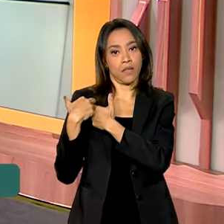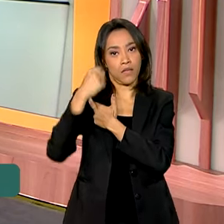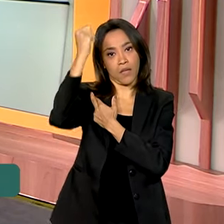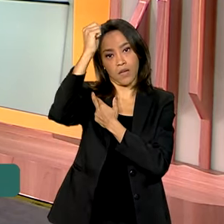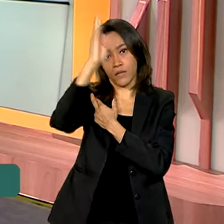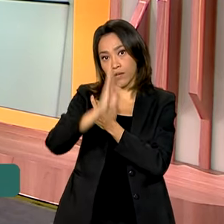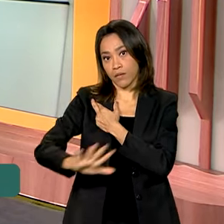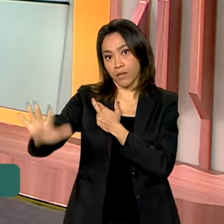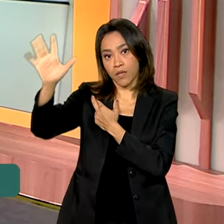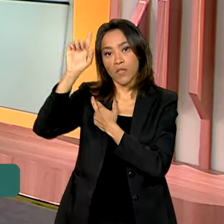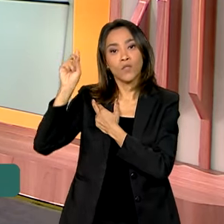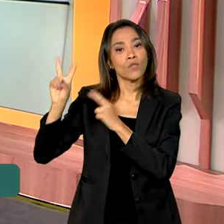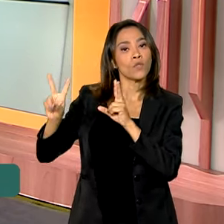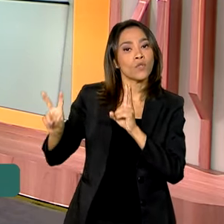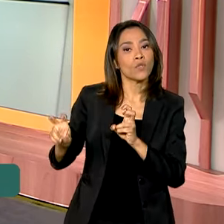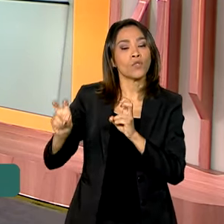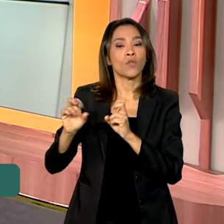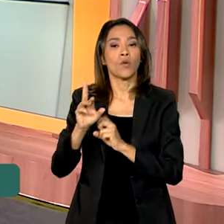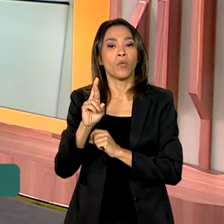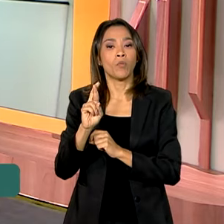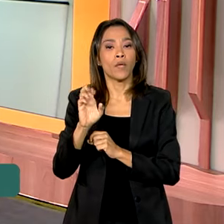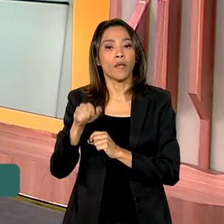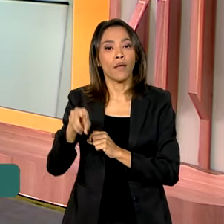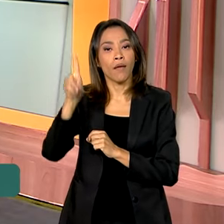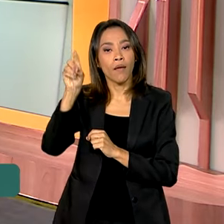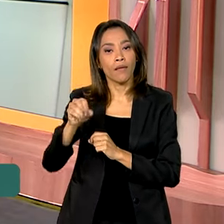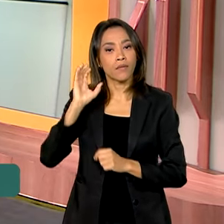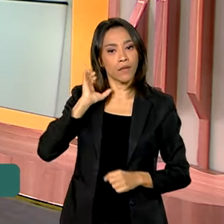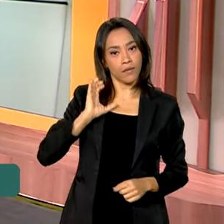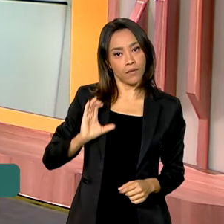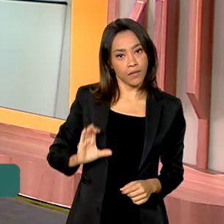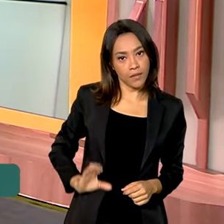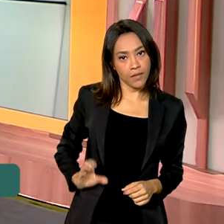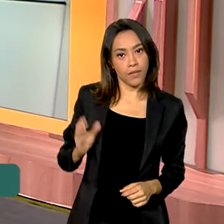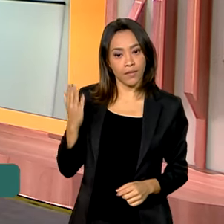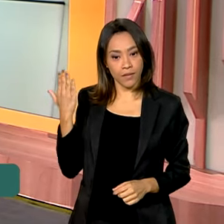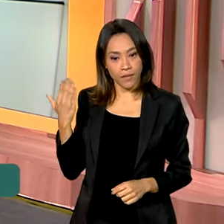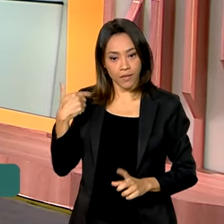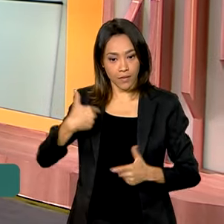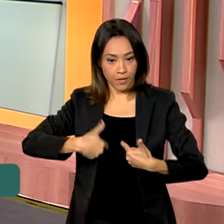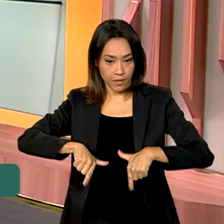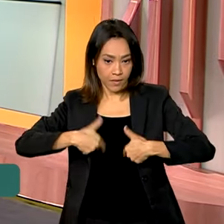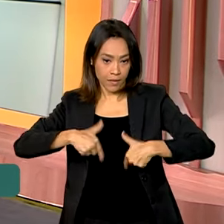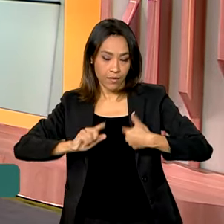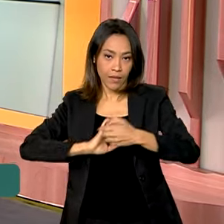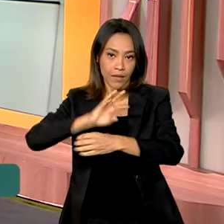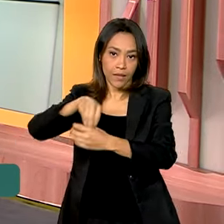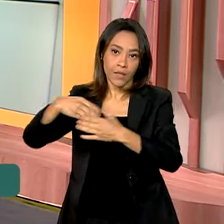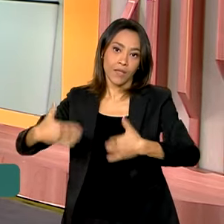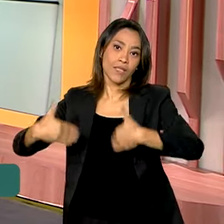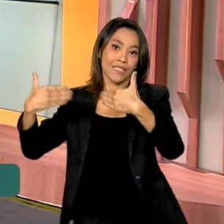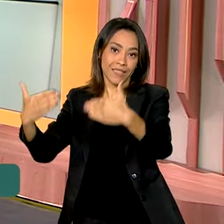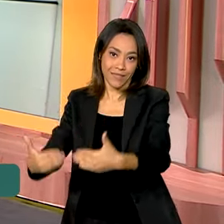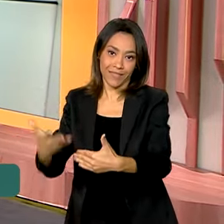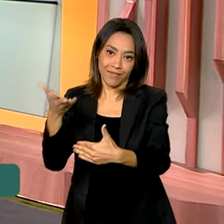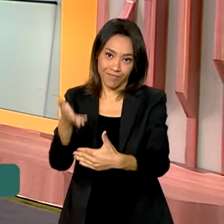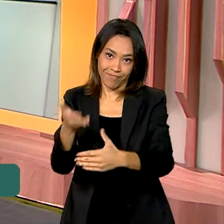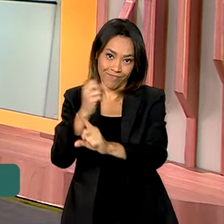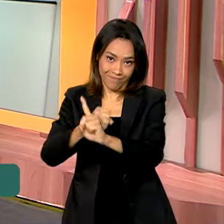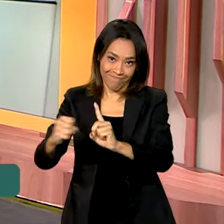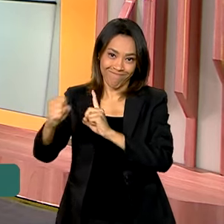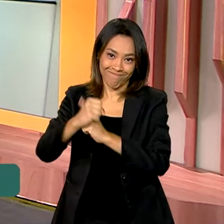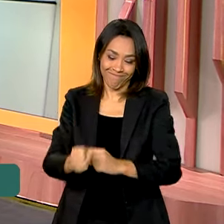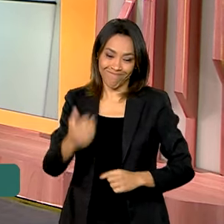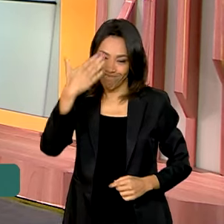renda, de cidadania do Ministério do Desenvolvimento e Assistência Social, Família e Combate à Fome. Olá, Eliane, muito